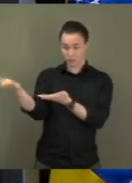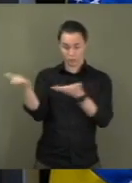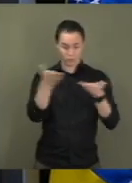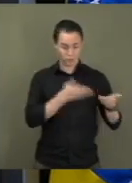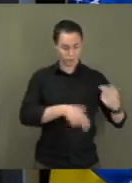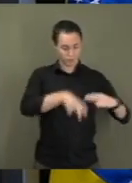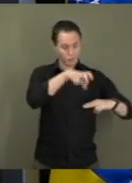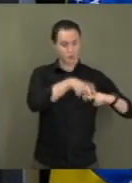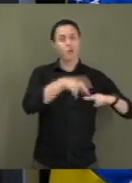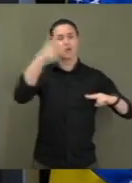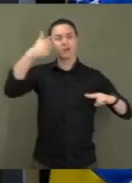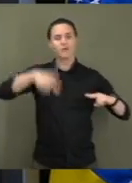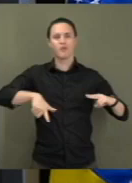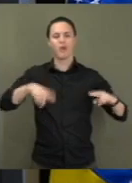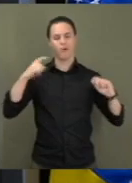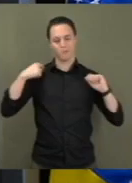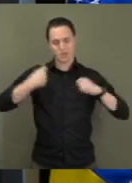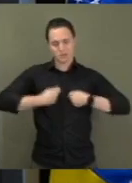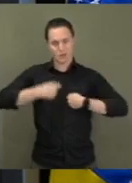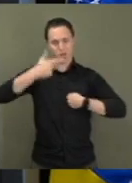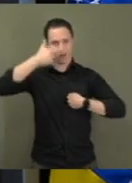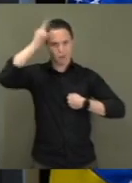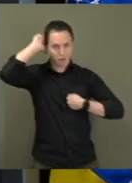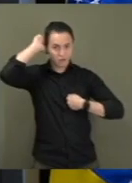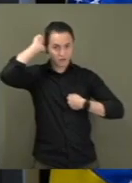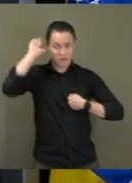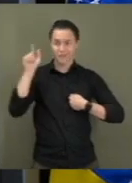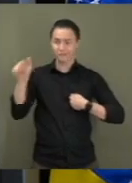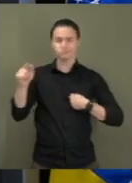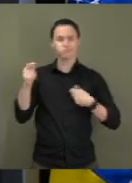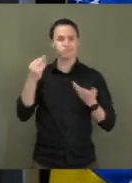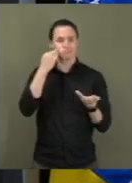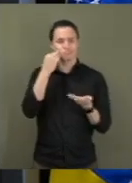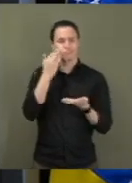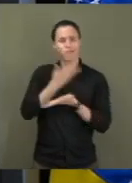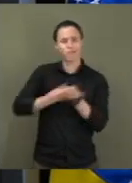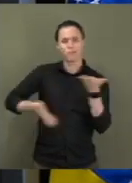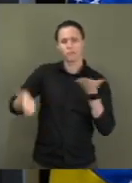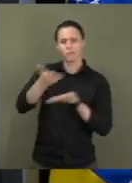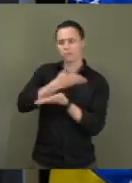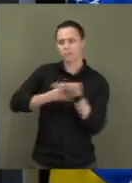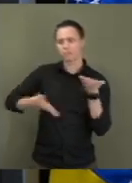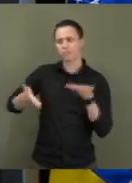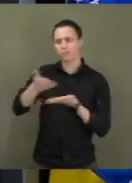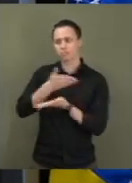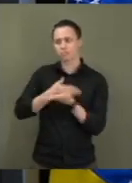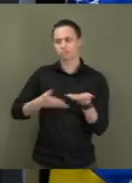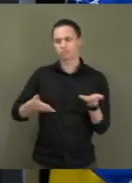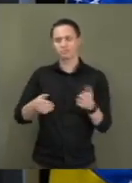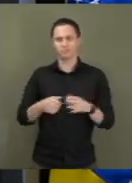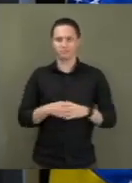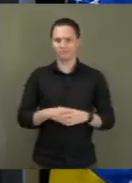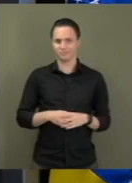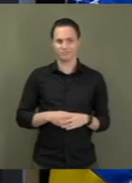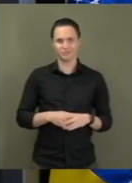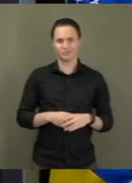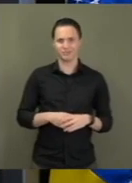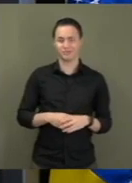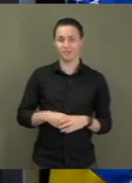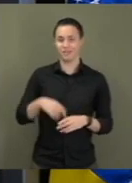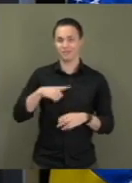ministro Alexandre de Moraes para esse diálogo, diálogo respeitoso nessa audiência